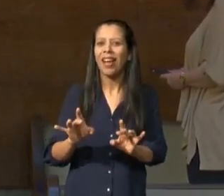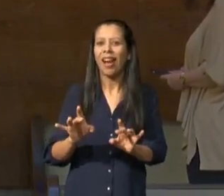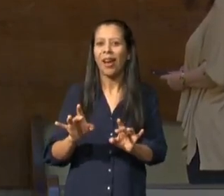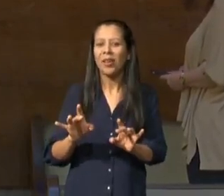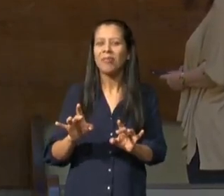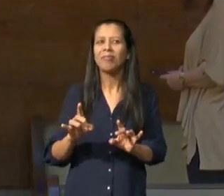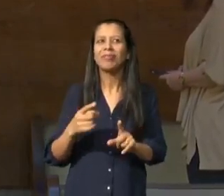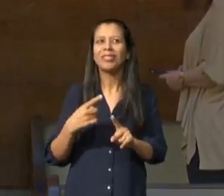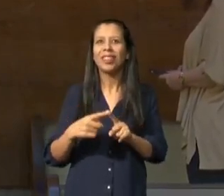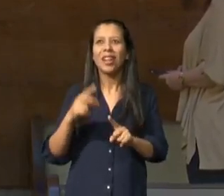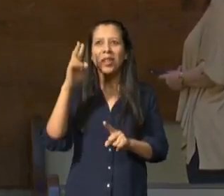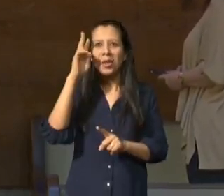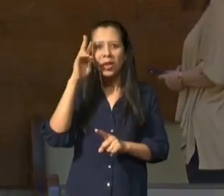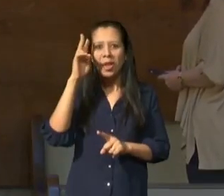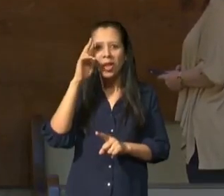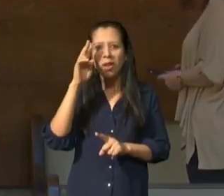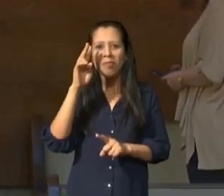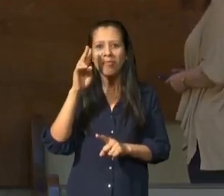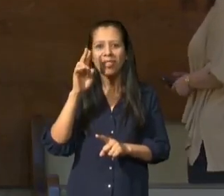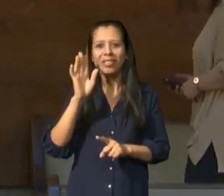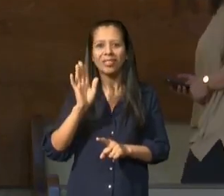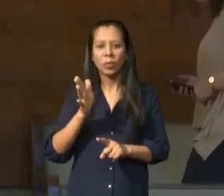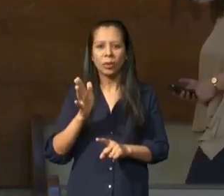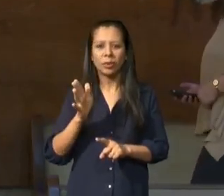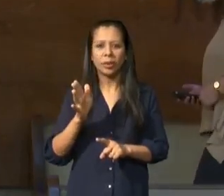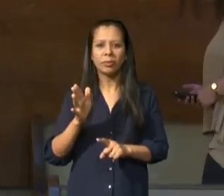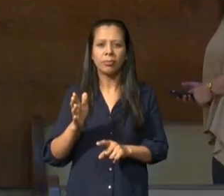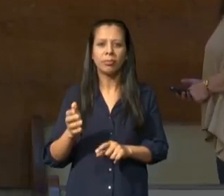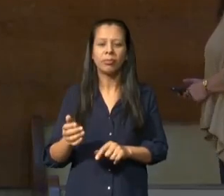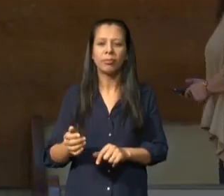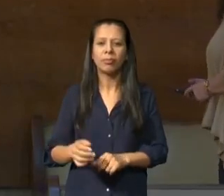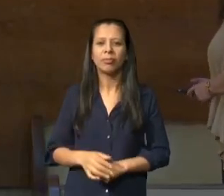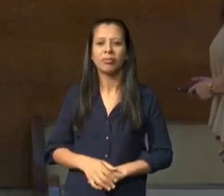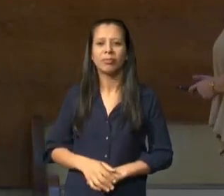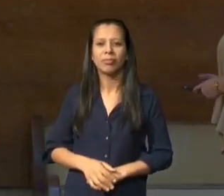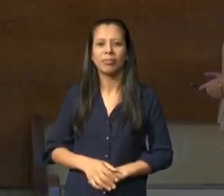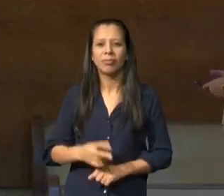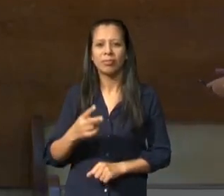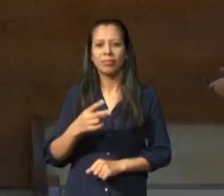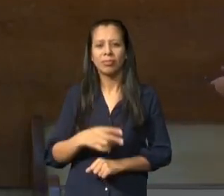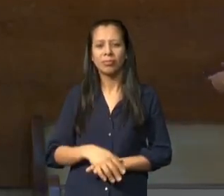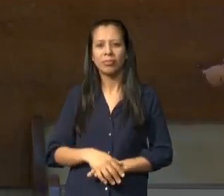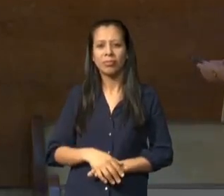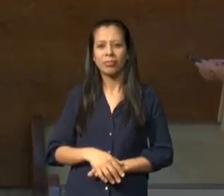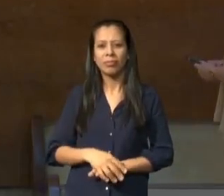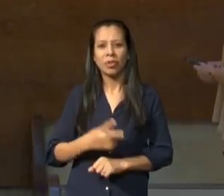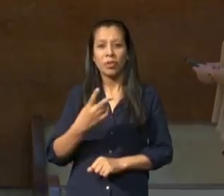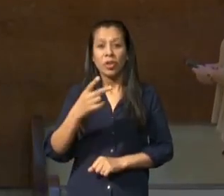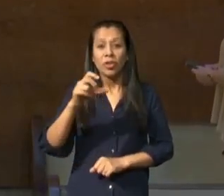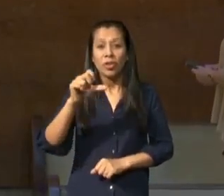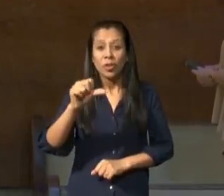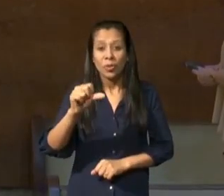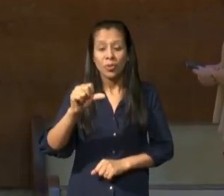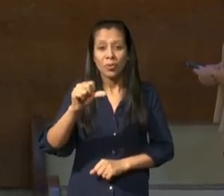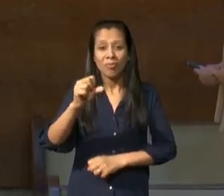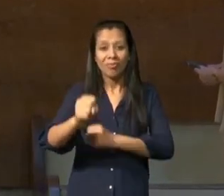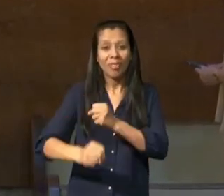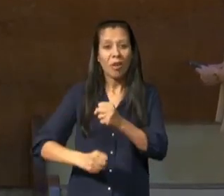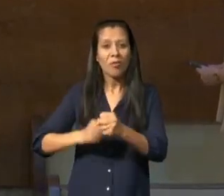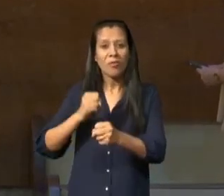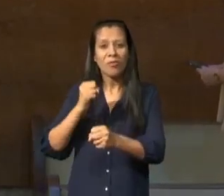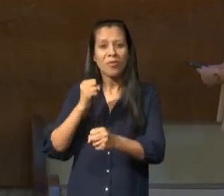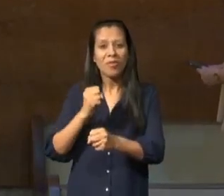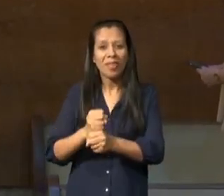formatura fui registrado antes da formatura e eu não me lembro desses 29 anos de voltar ao tanque